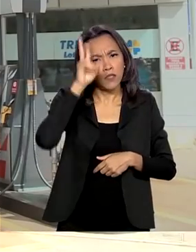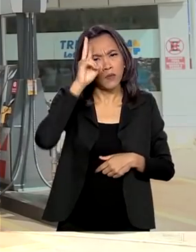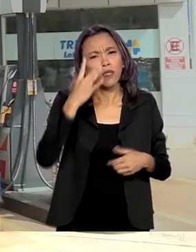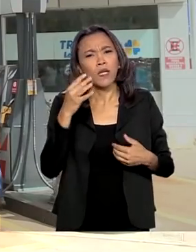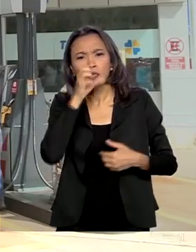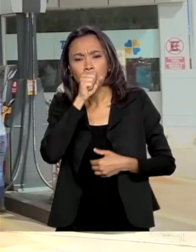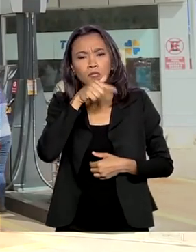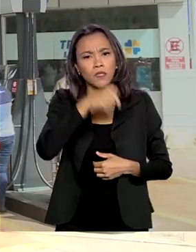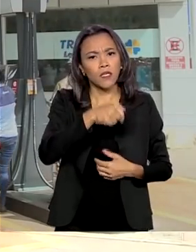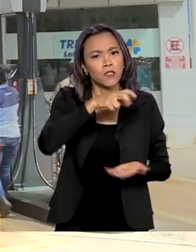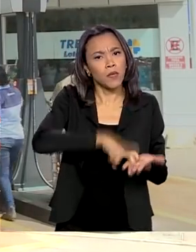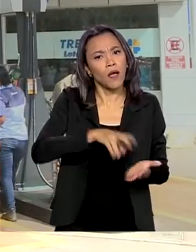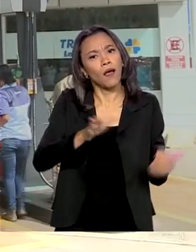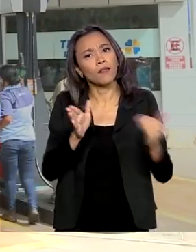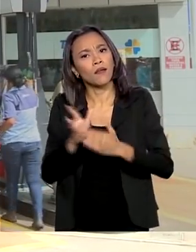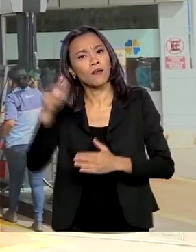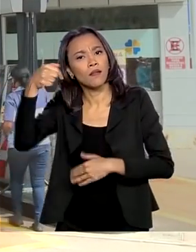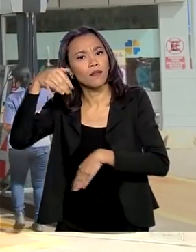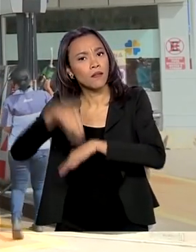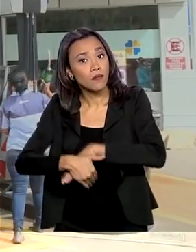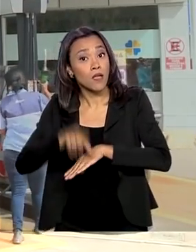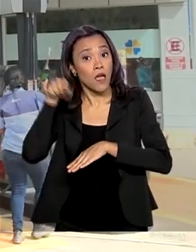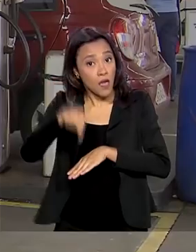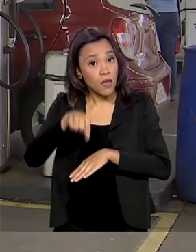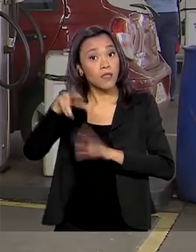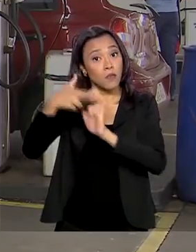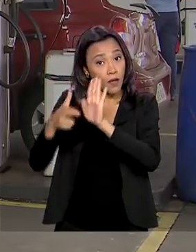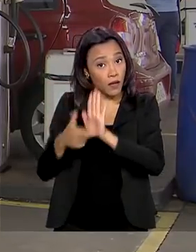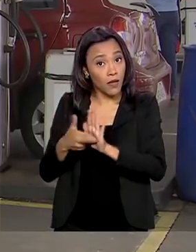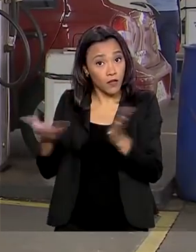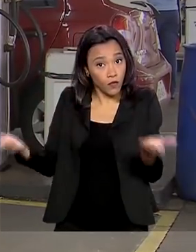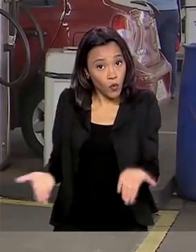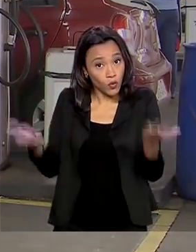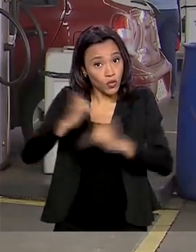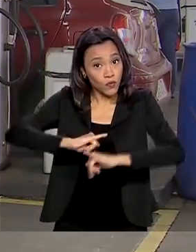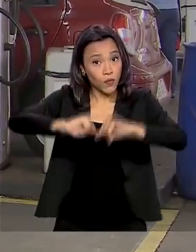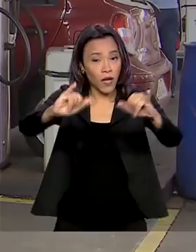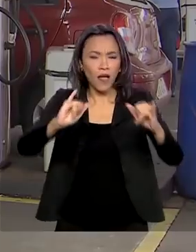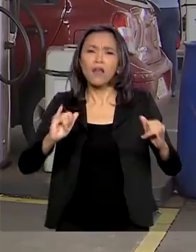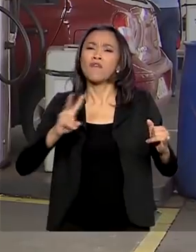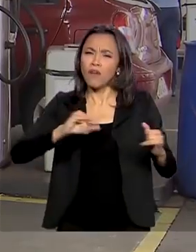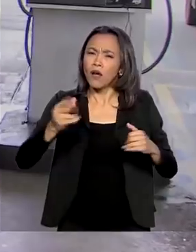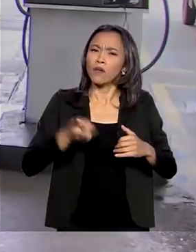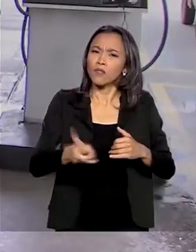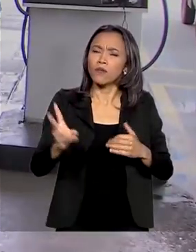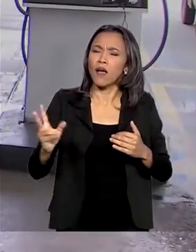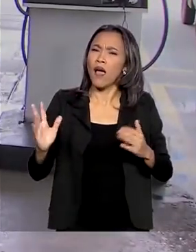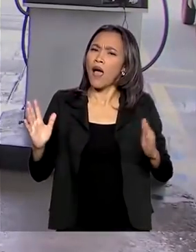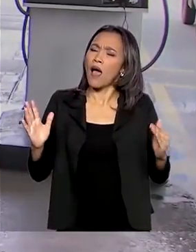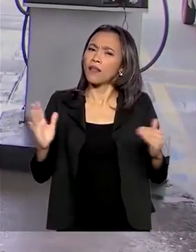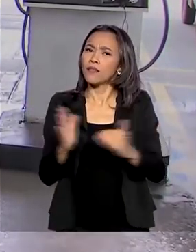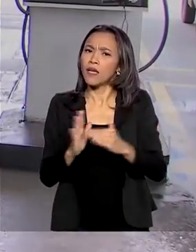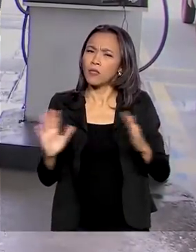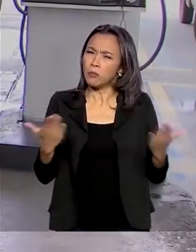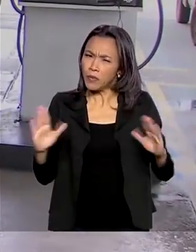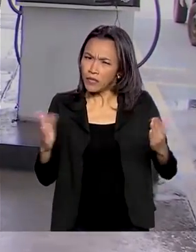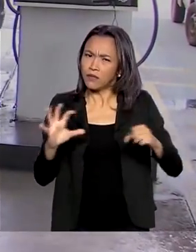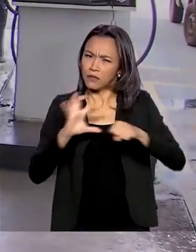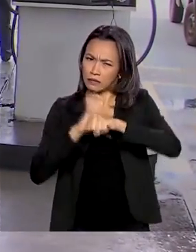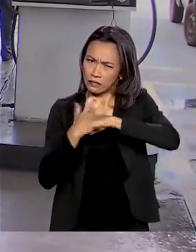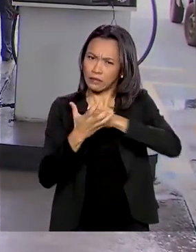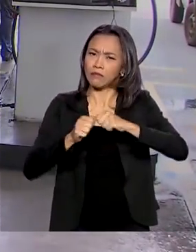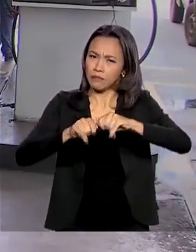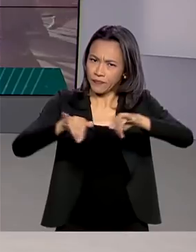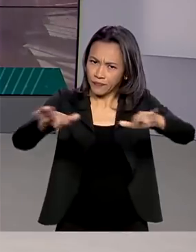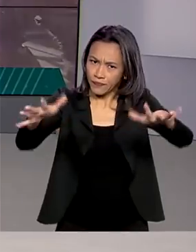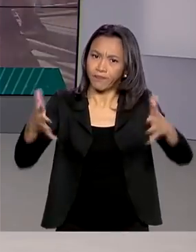7 da noite. Segundo a resolução publicada hoje, a medida vai valer enquanto durarem as ações de enfrentamento ao novo coronavírus.